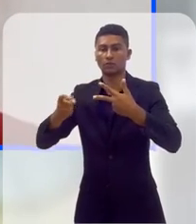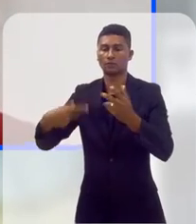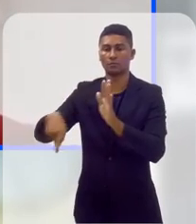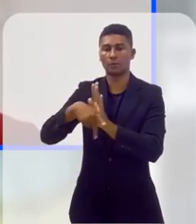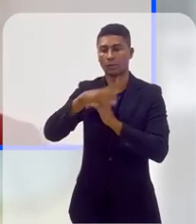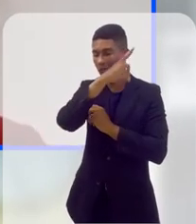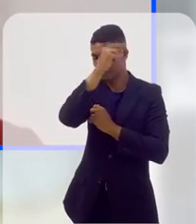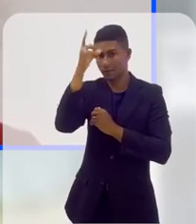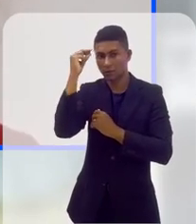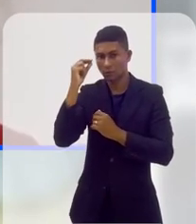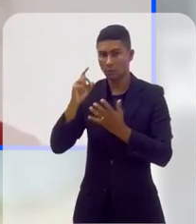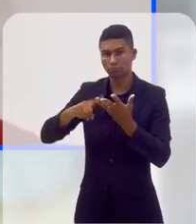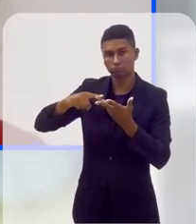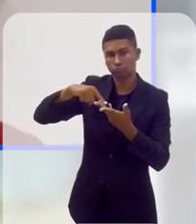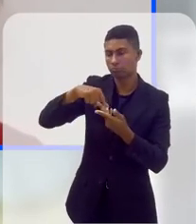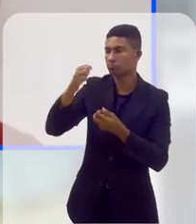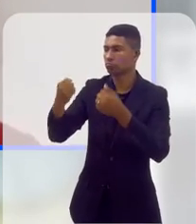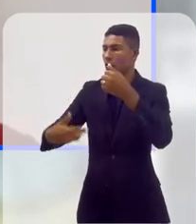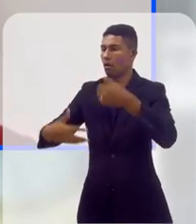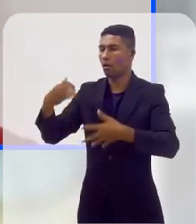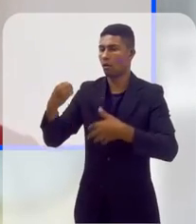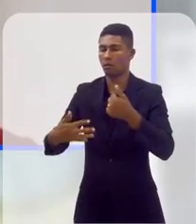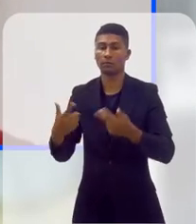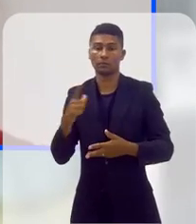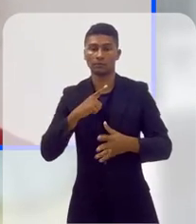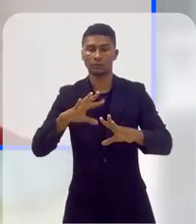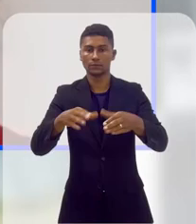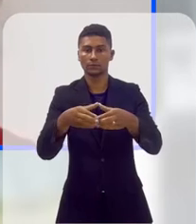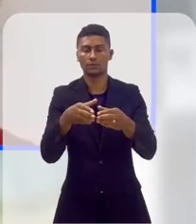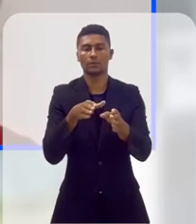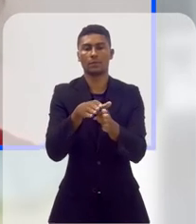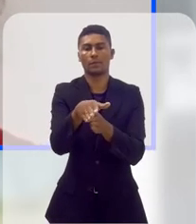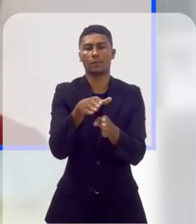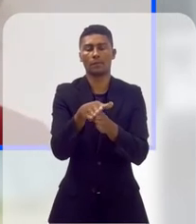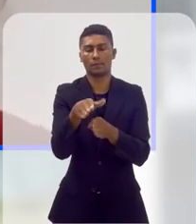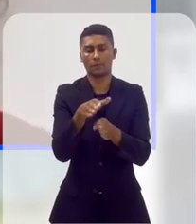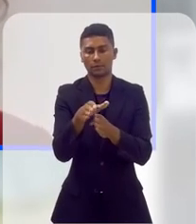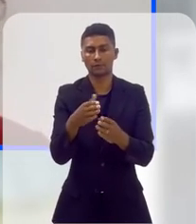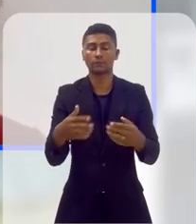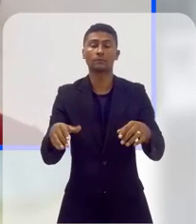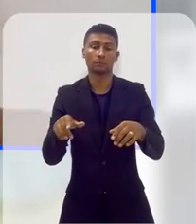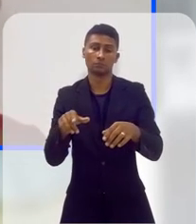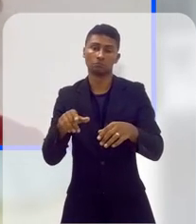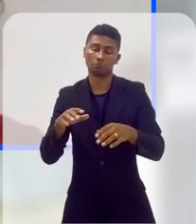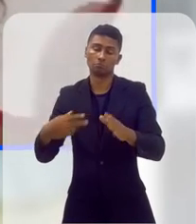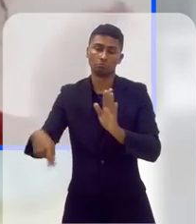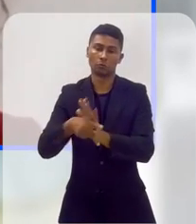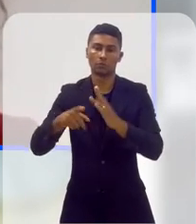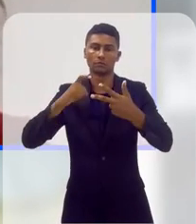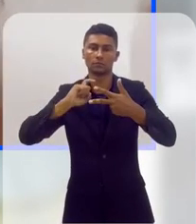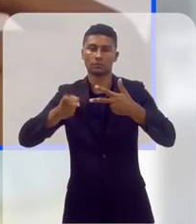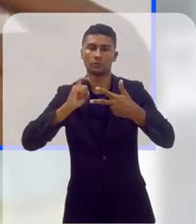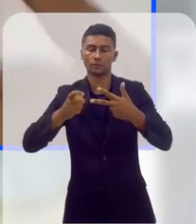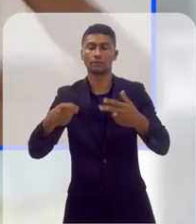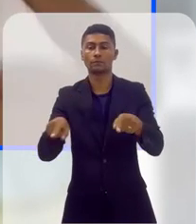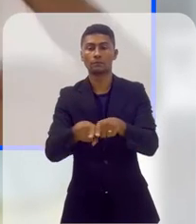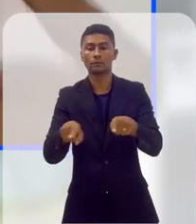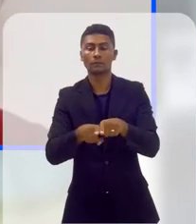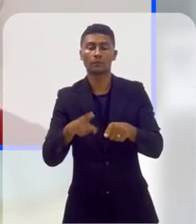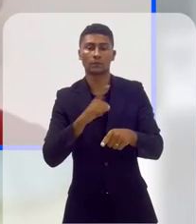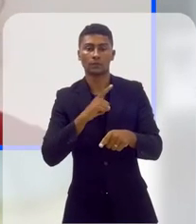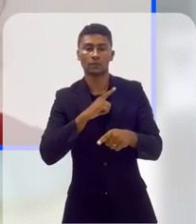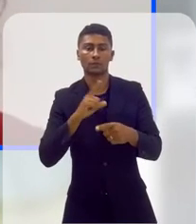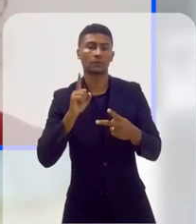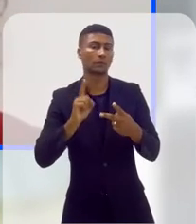população e fazer um link direto com a executiva da prefeitura, um link direto com a executiva do prefeito. Então, nós temos o conselho, um